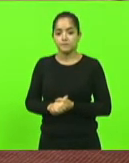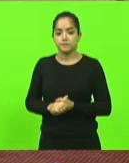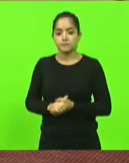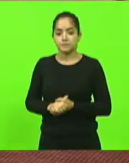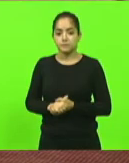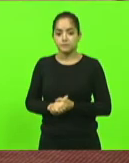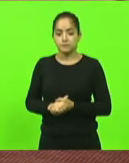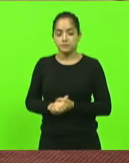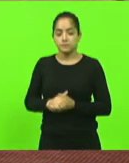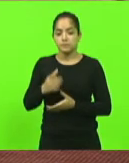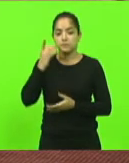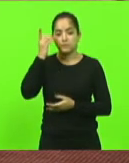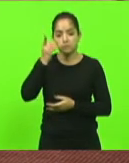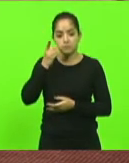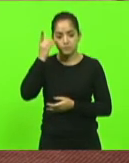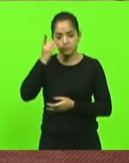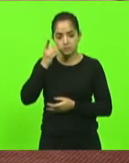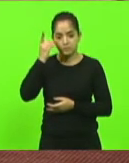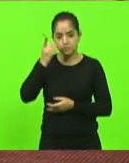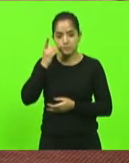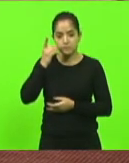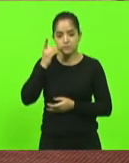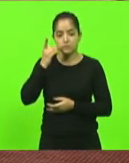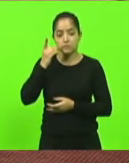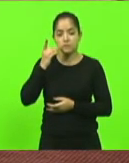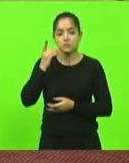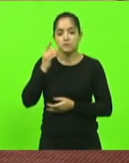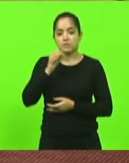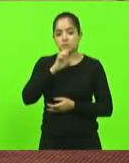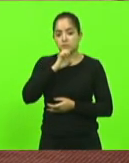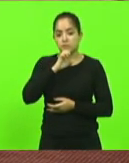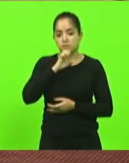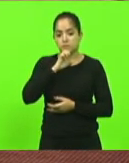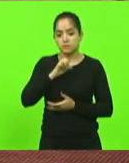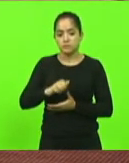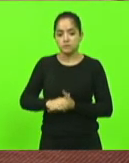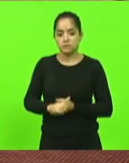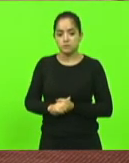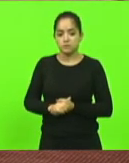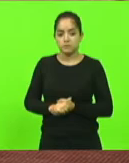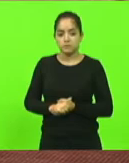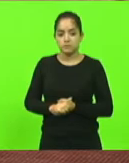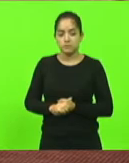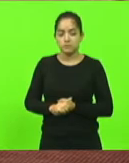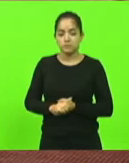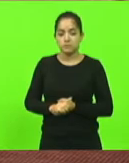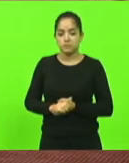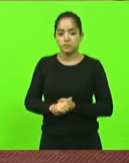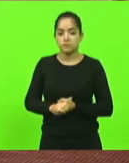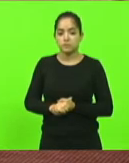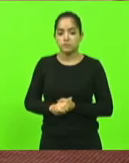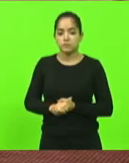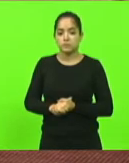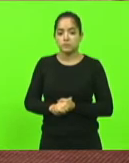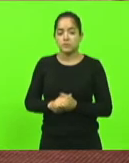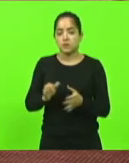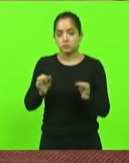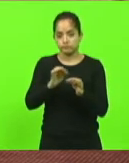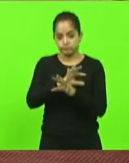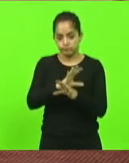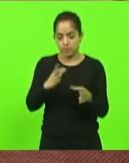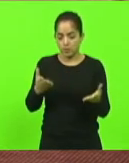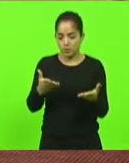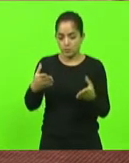E como o voto a deputado Felipe Estevão. Deputado Felipe Estevão, vota dois. Cerrada a votação, colhe o